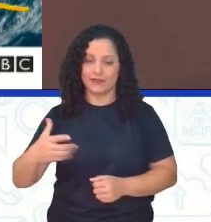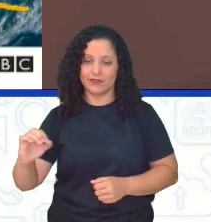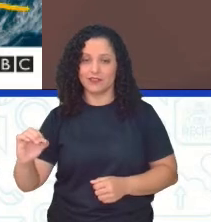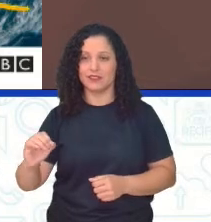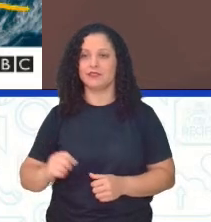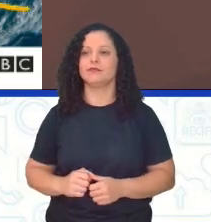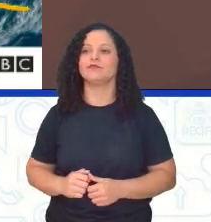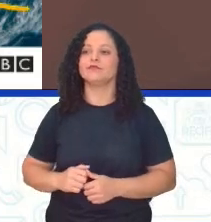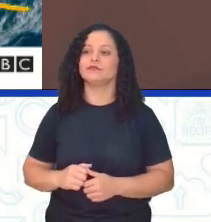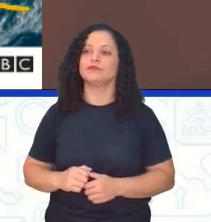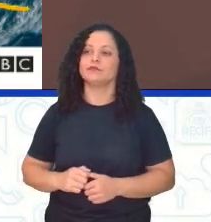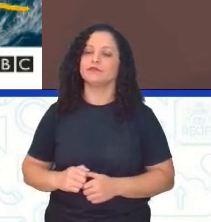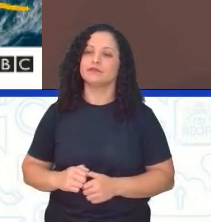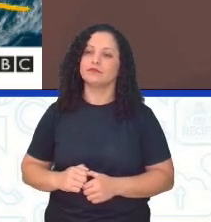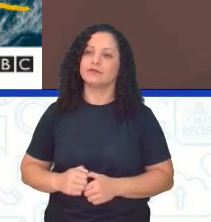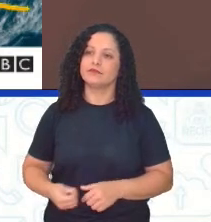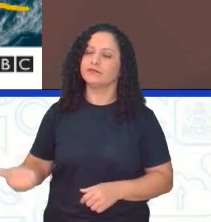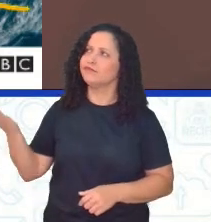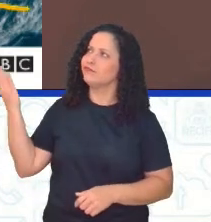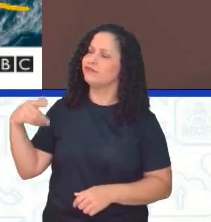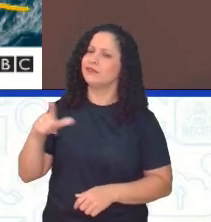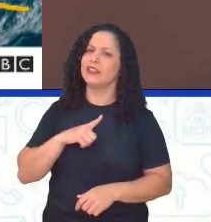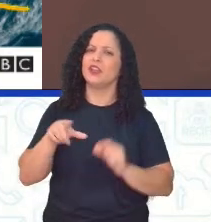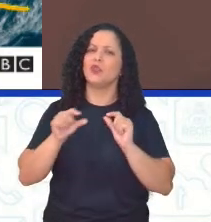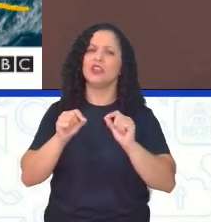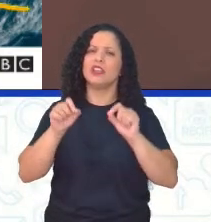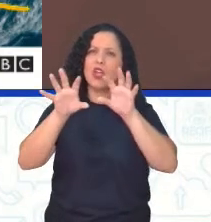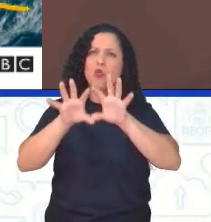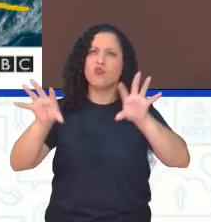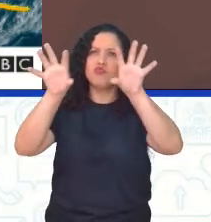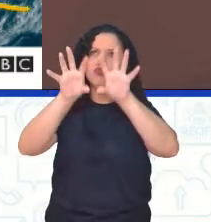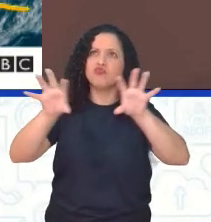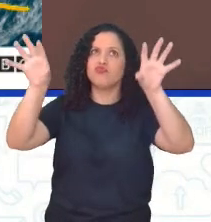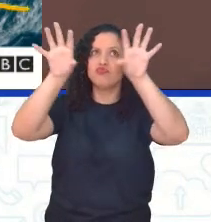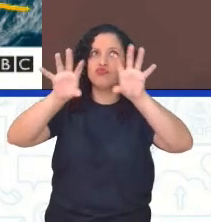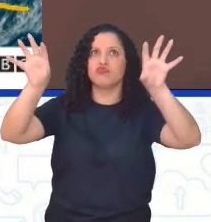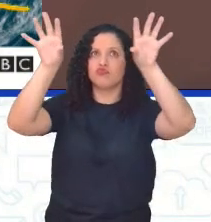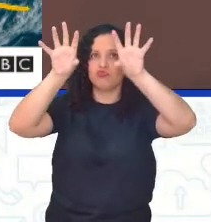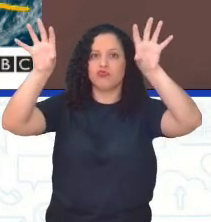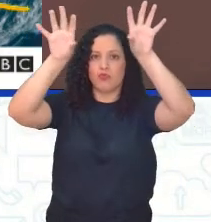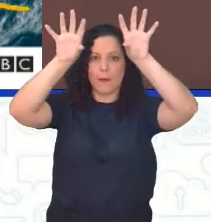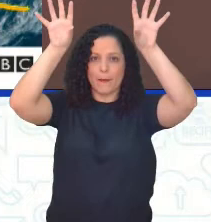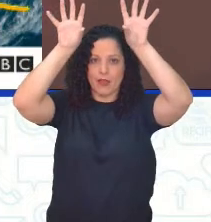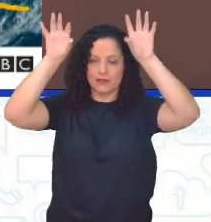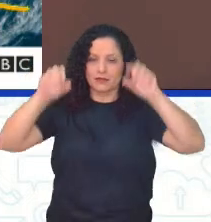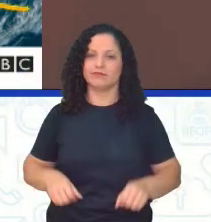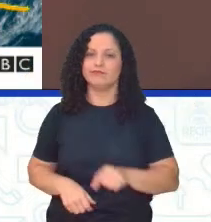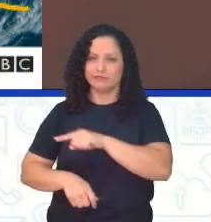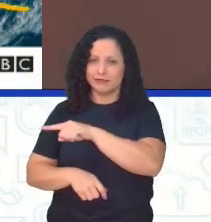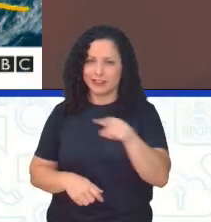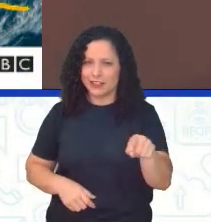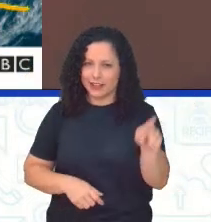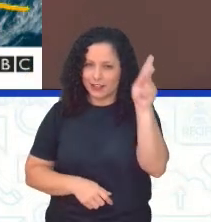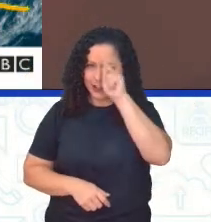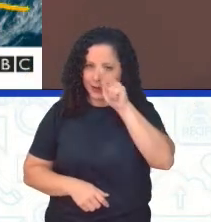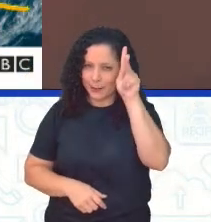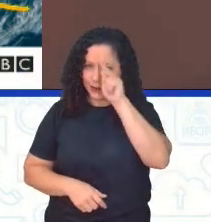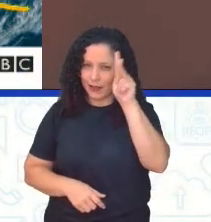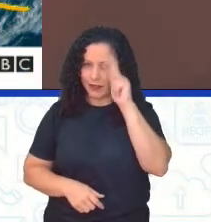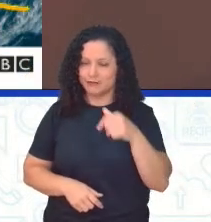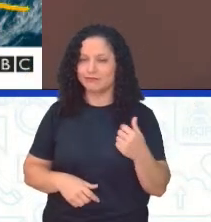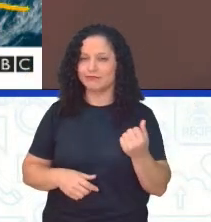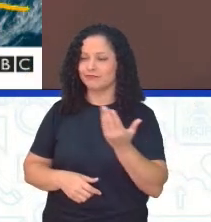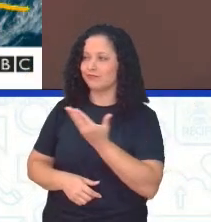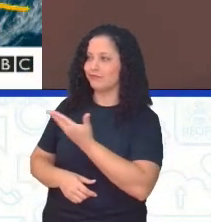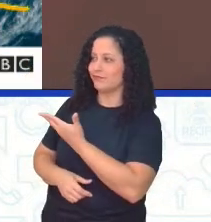quê? Então, a gente tem fumaça. Onde tem fumaça, professor Gilson? Ah, tem fogo. Você se lembra, acorda, professor Gilson, aqui. Você